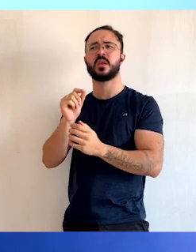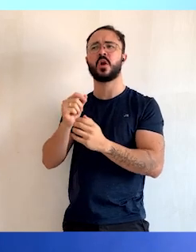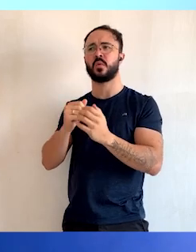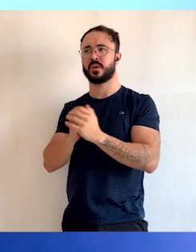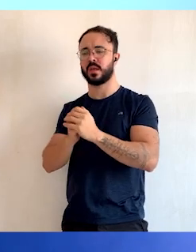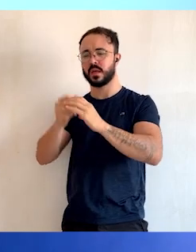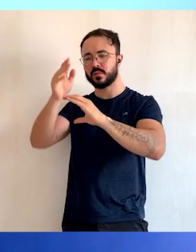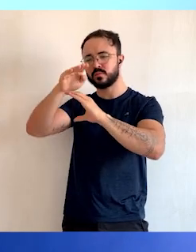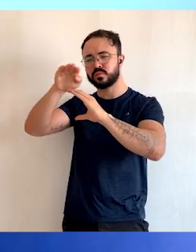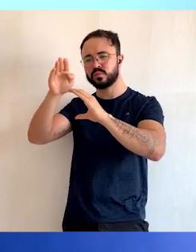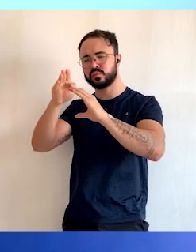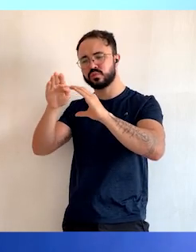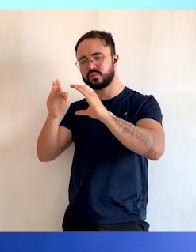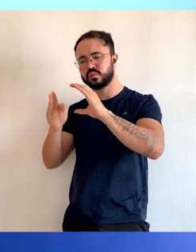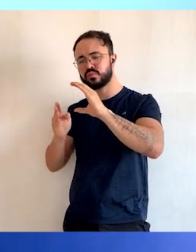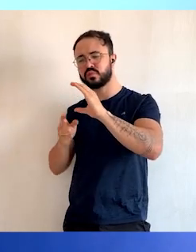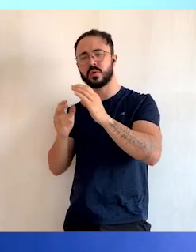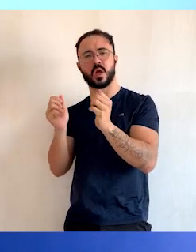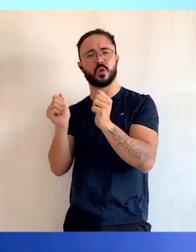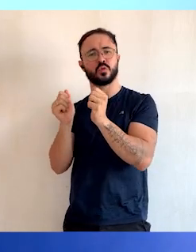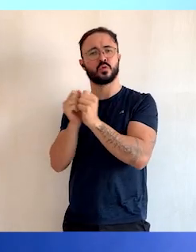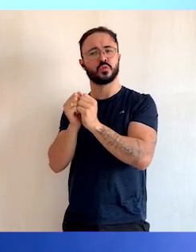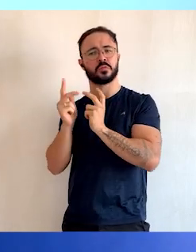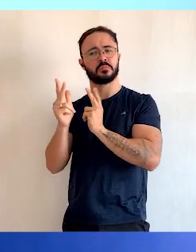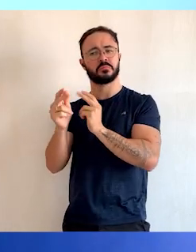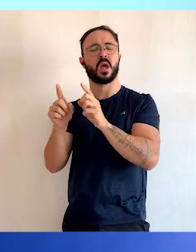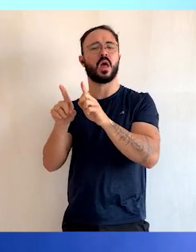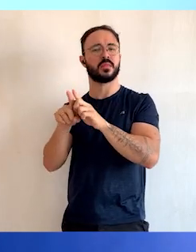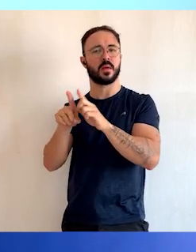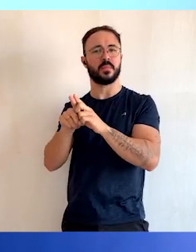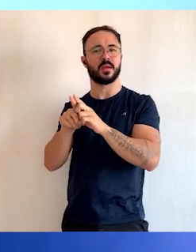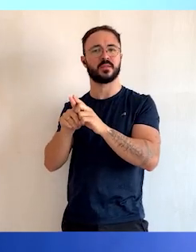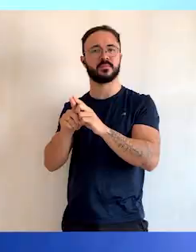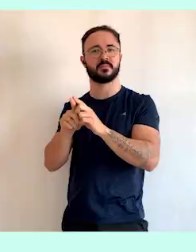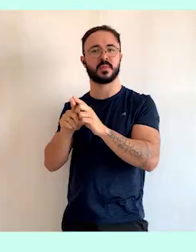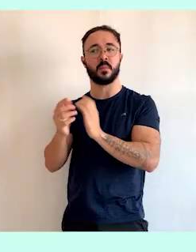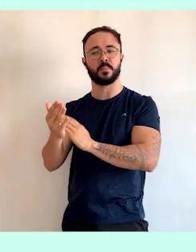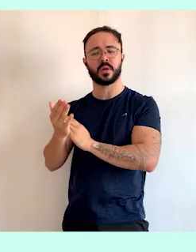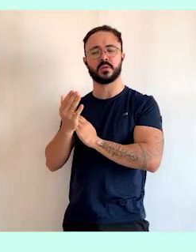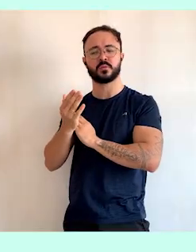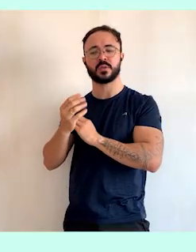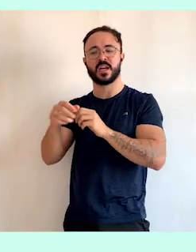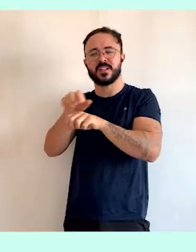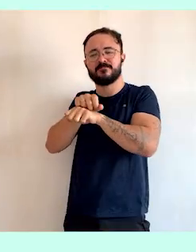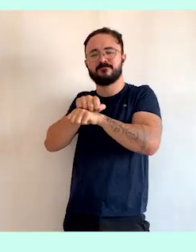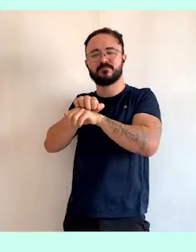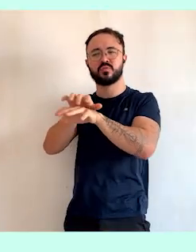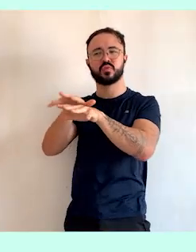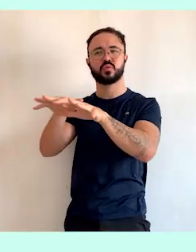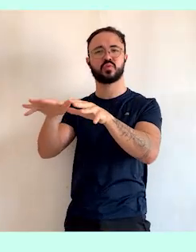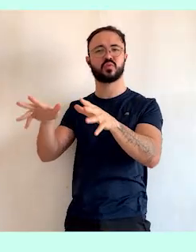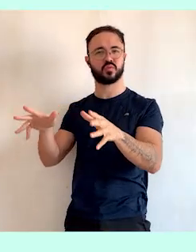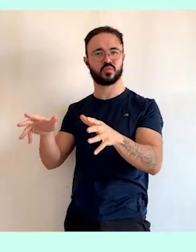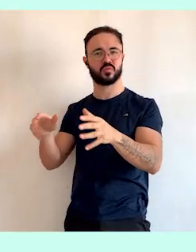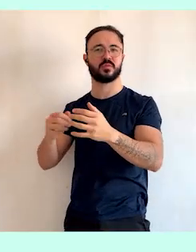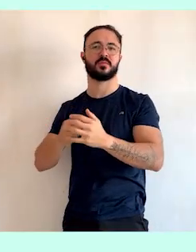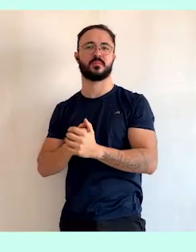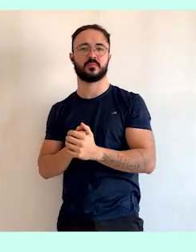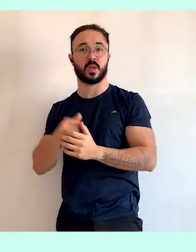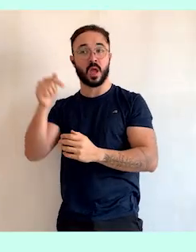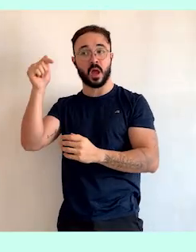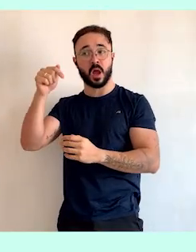procarionte, que vão auxiliar na reprodução dela. É uma célula pouco